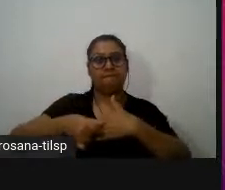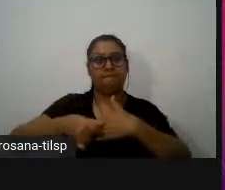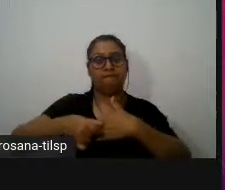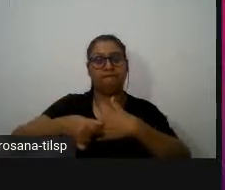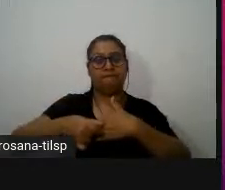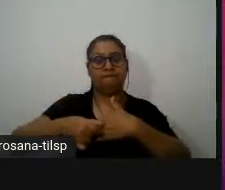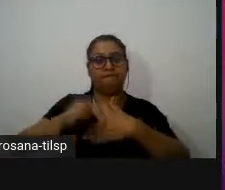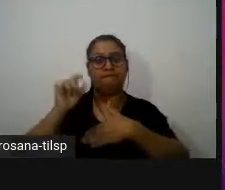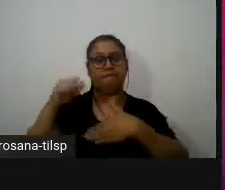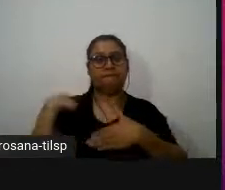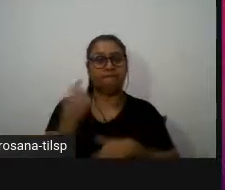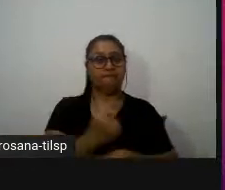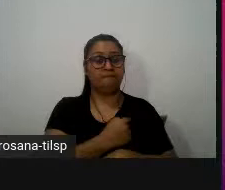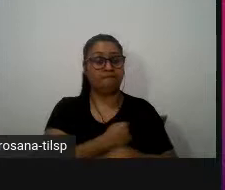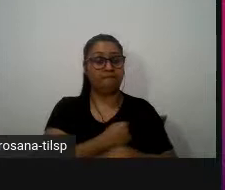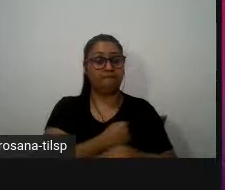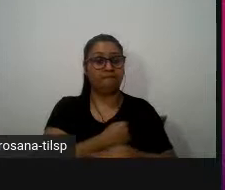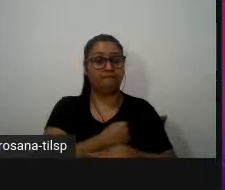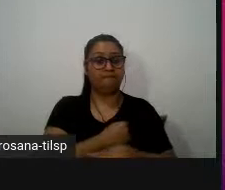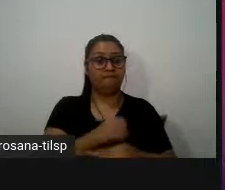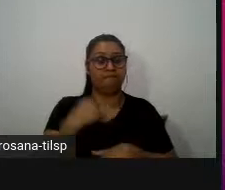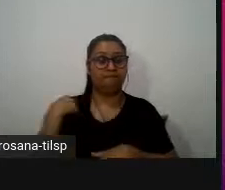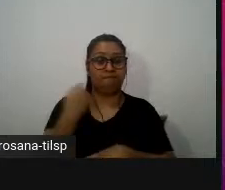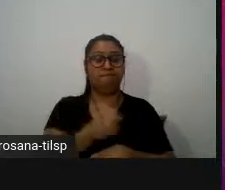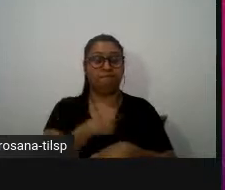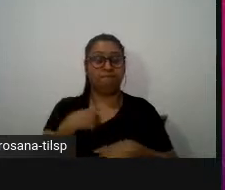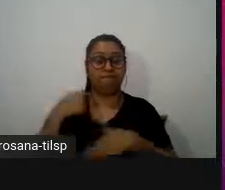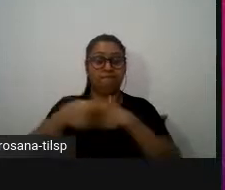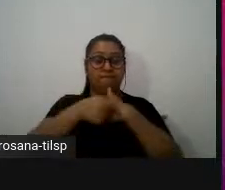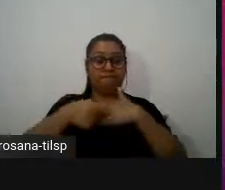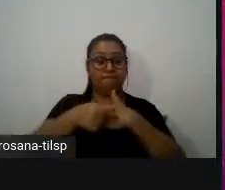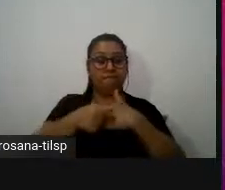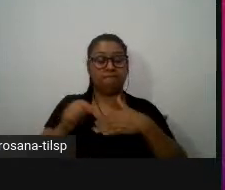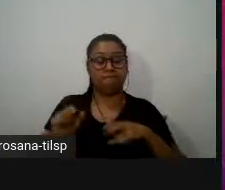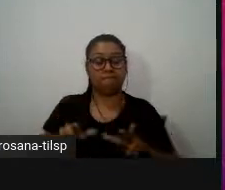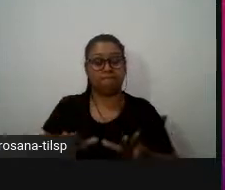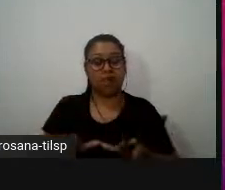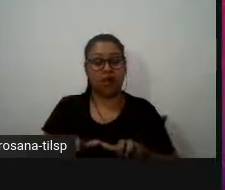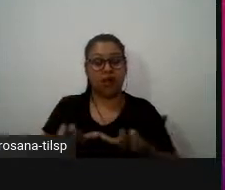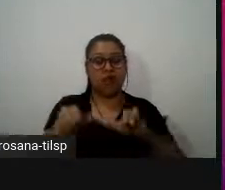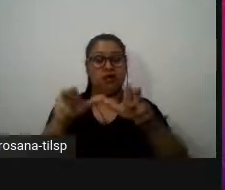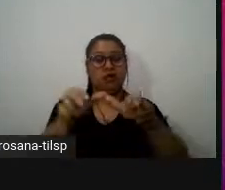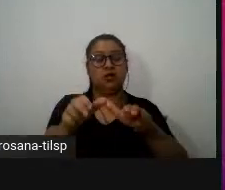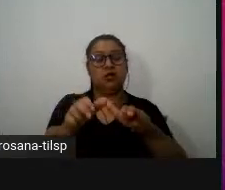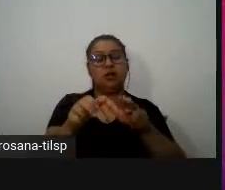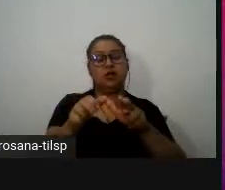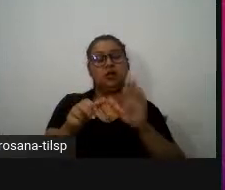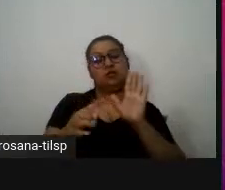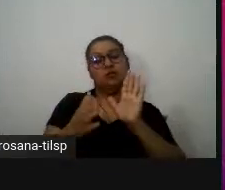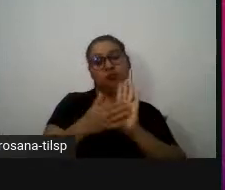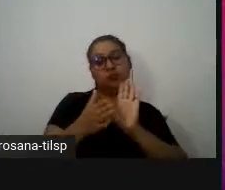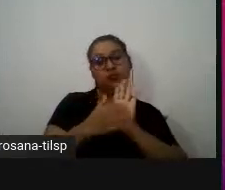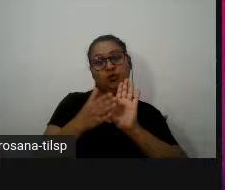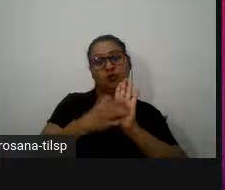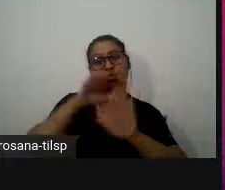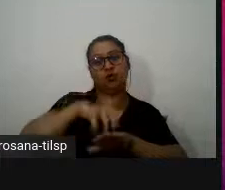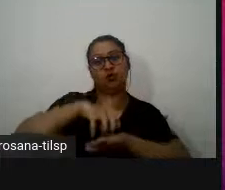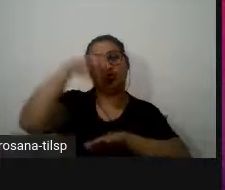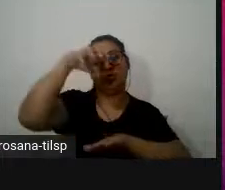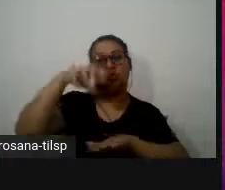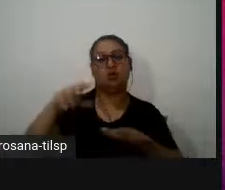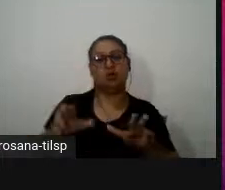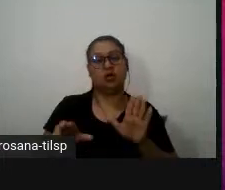o que nós procedemos da seguinte forma analisamos o corpus de textos através de